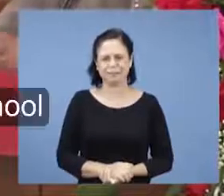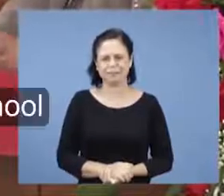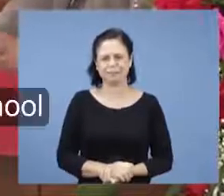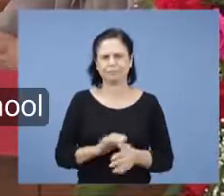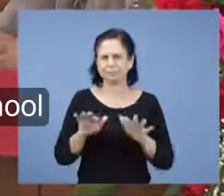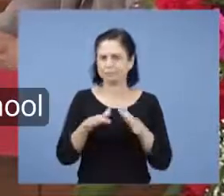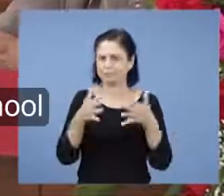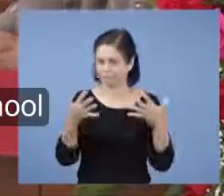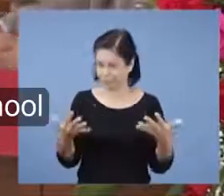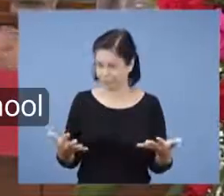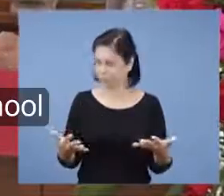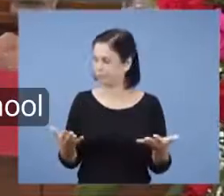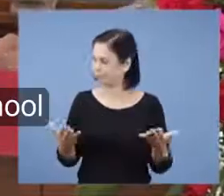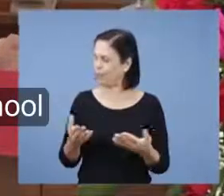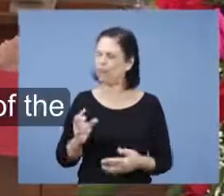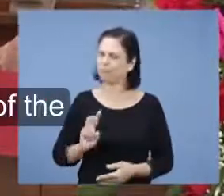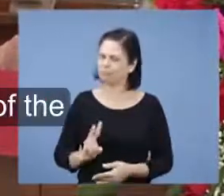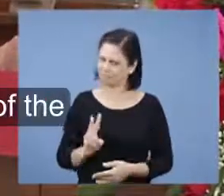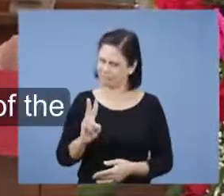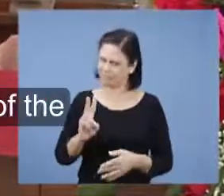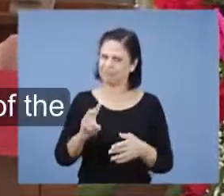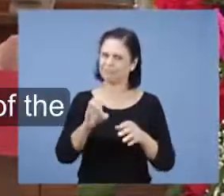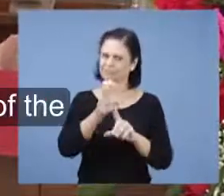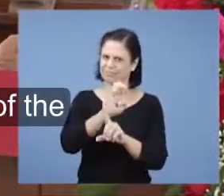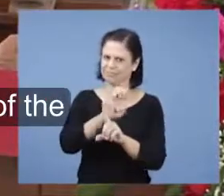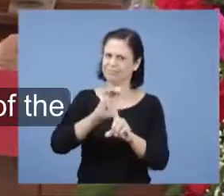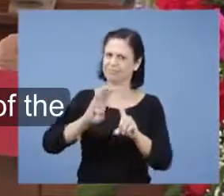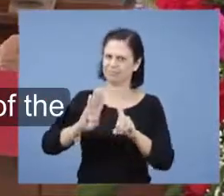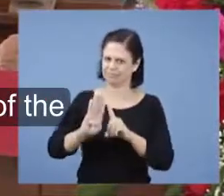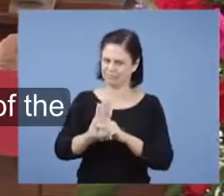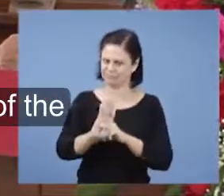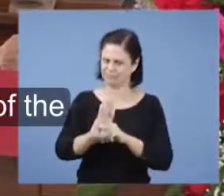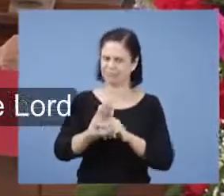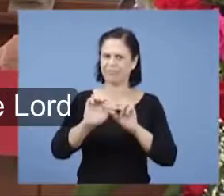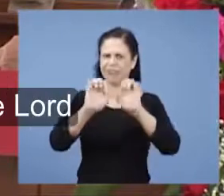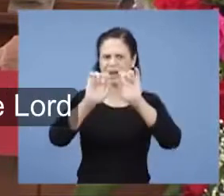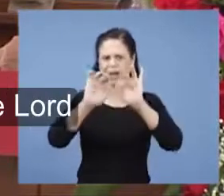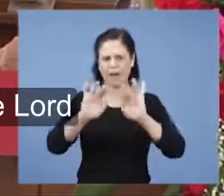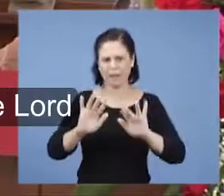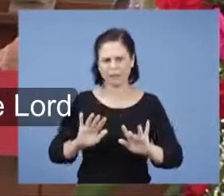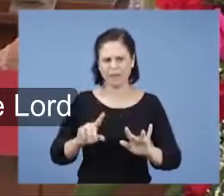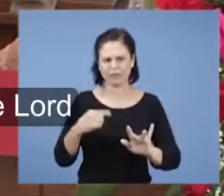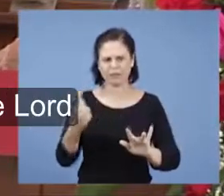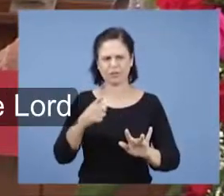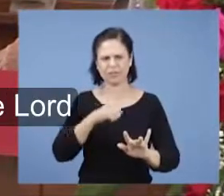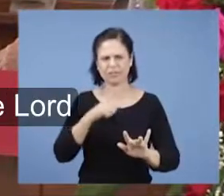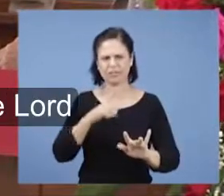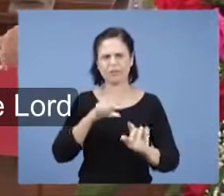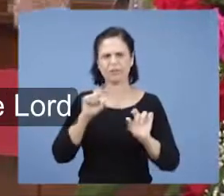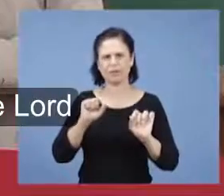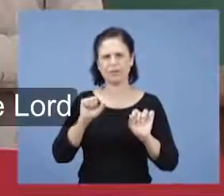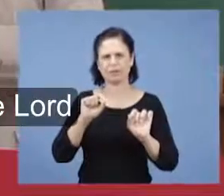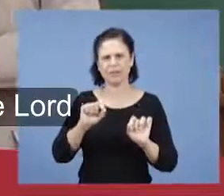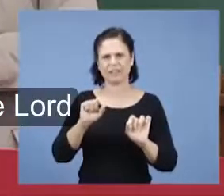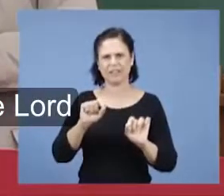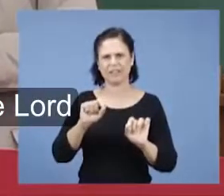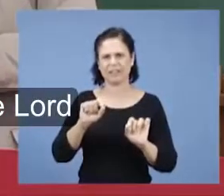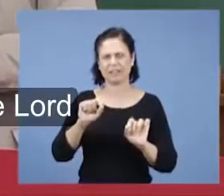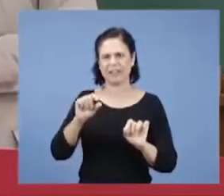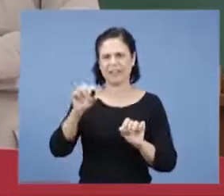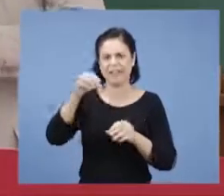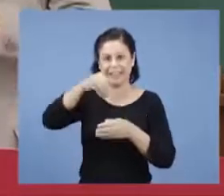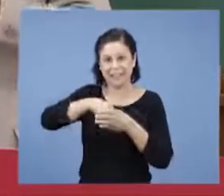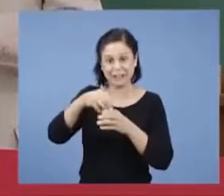Então irmãos, dando continuidade aqui a escola bíblica, a bênção que nós temos é que na obra do Espírito Santo nós temos do Senhor as